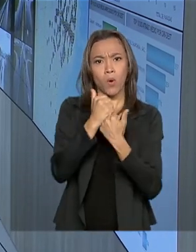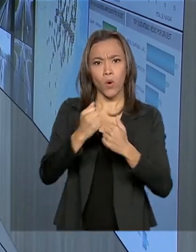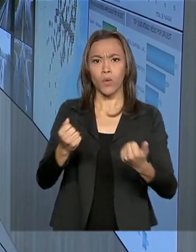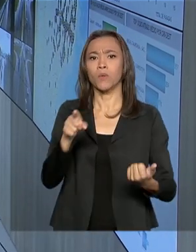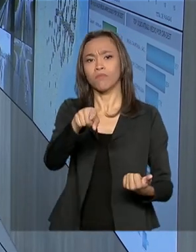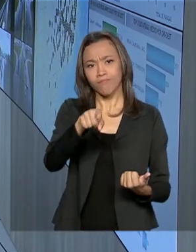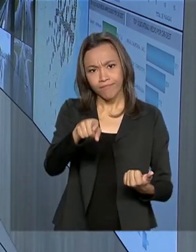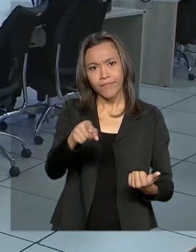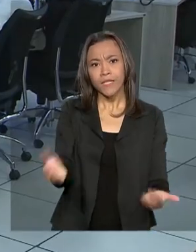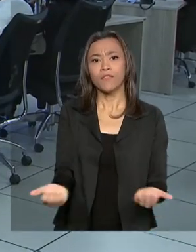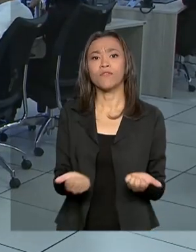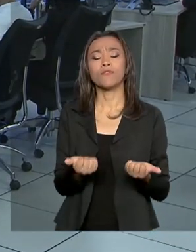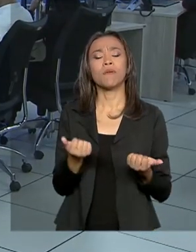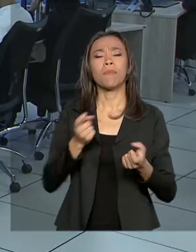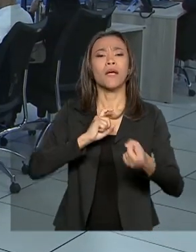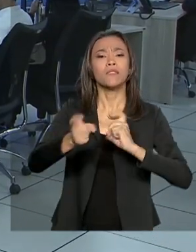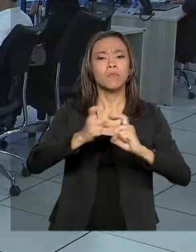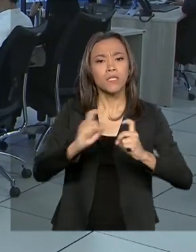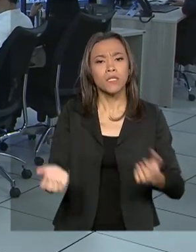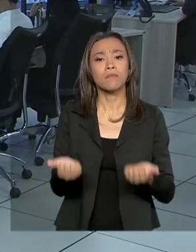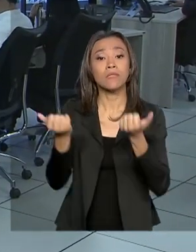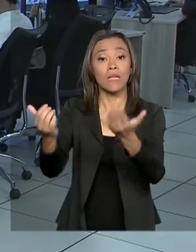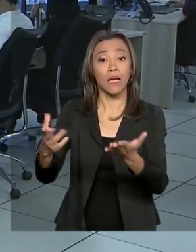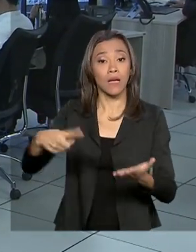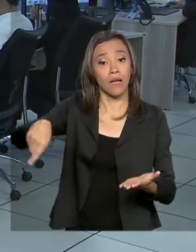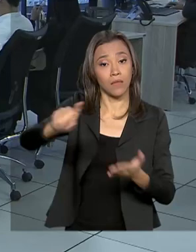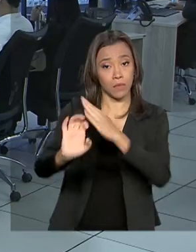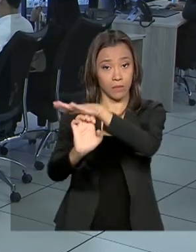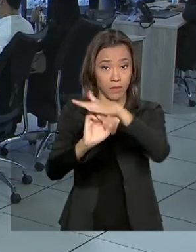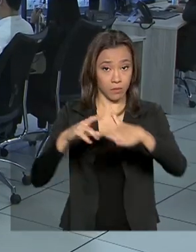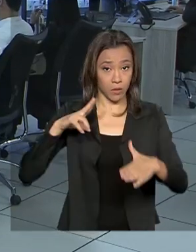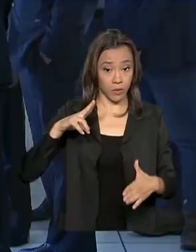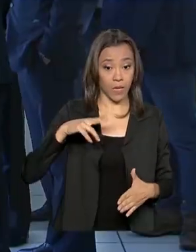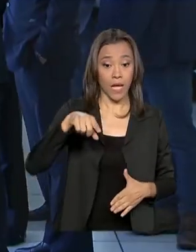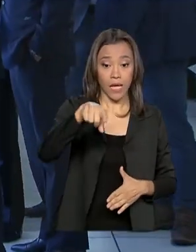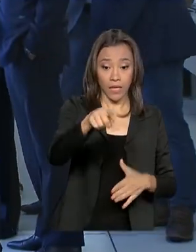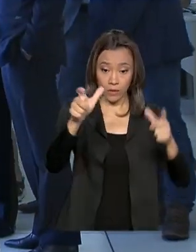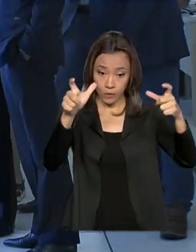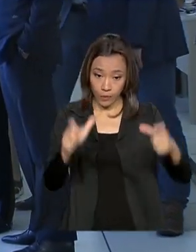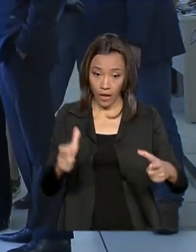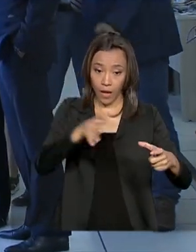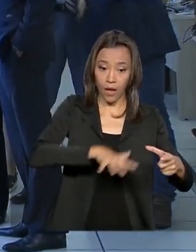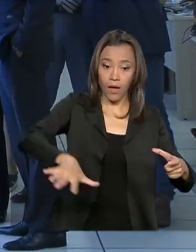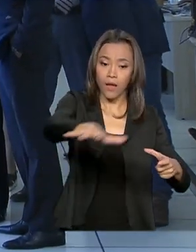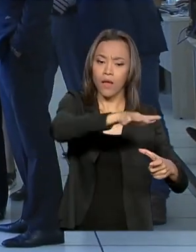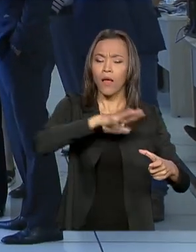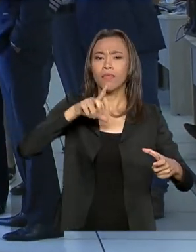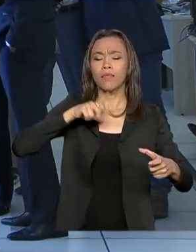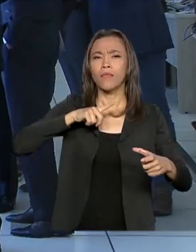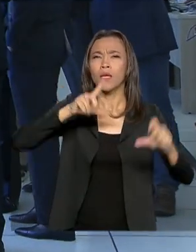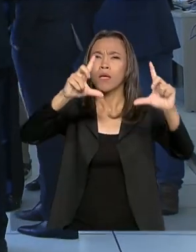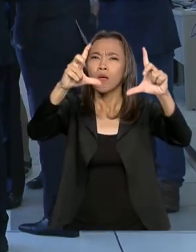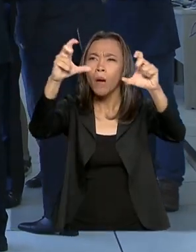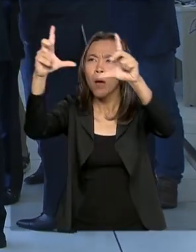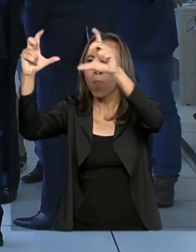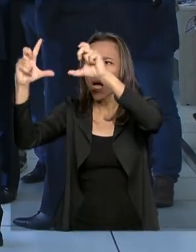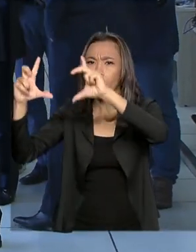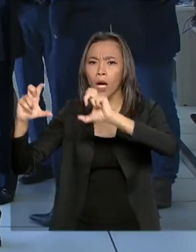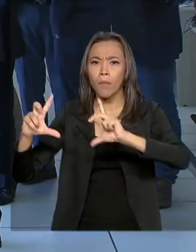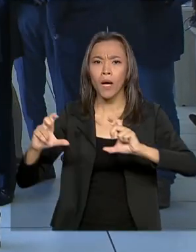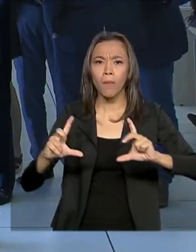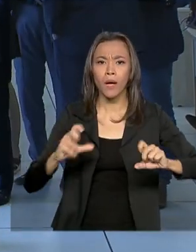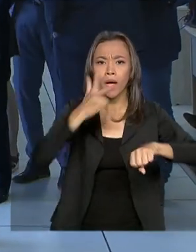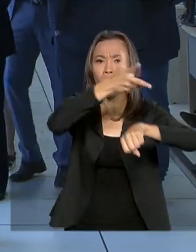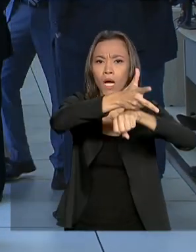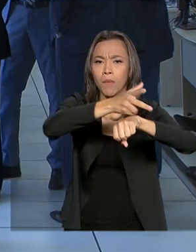concedidas à iniciativa privada. O Centro Nacional de Supervisão Operacional vai receber imagens das câmeras instaladas nesses